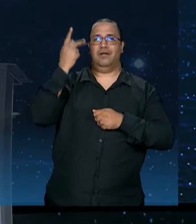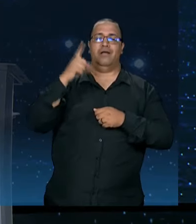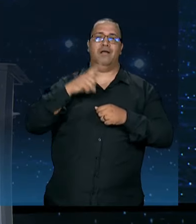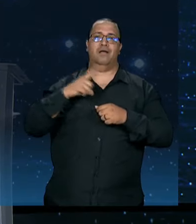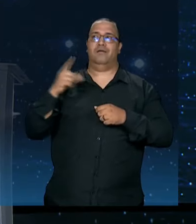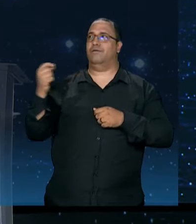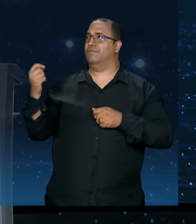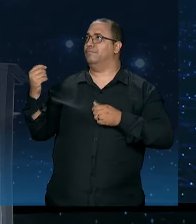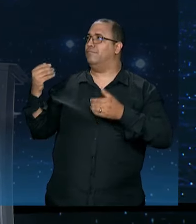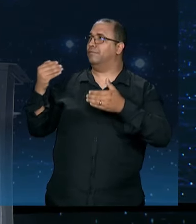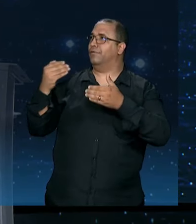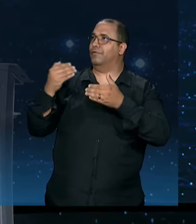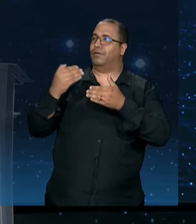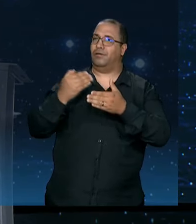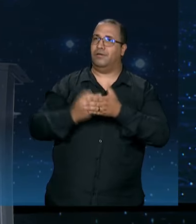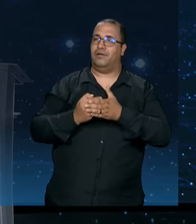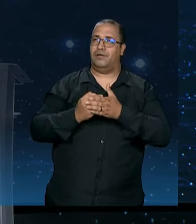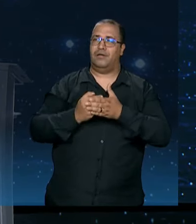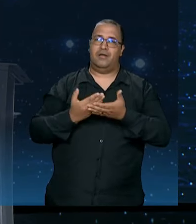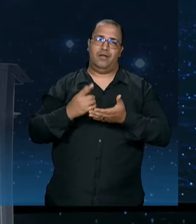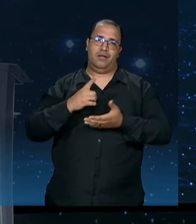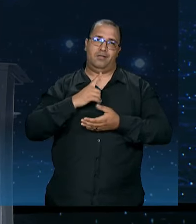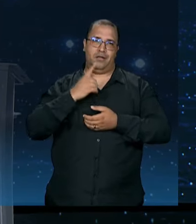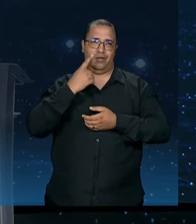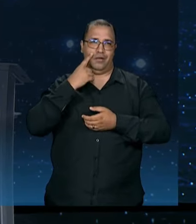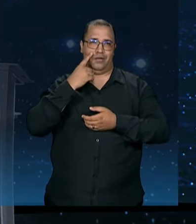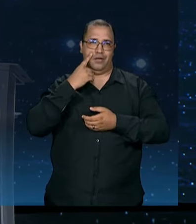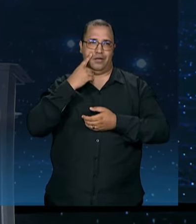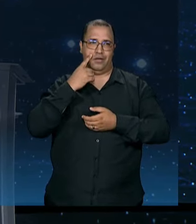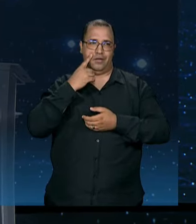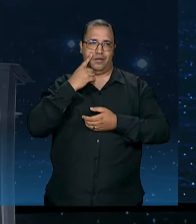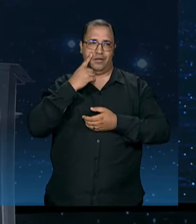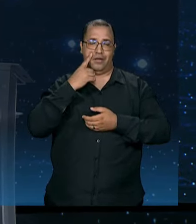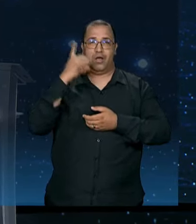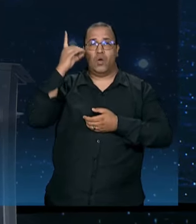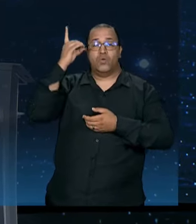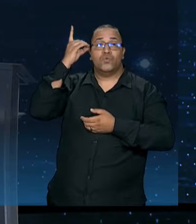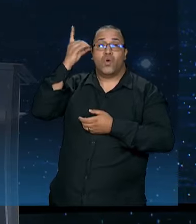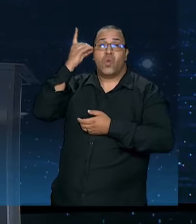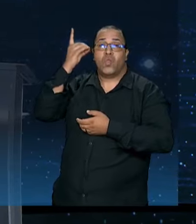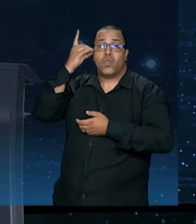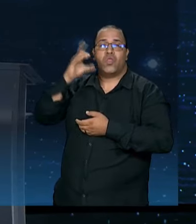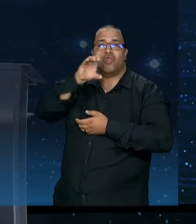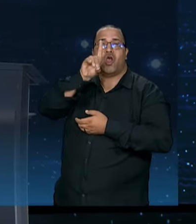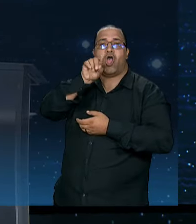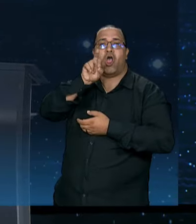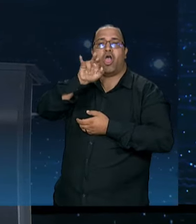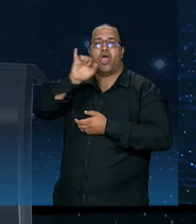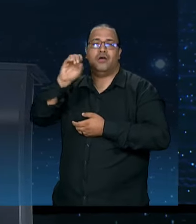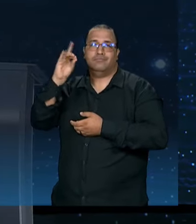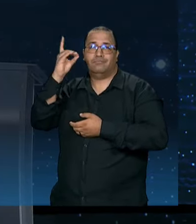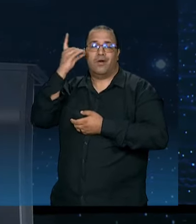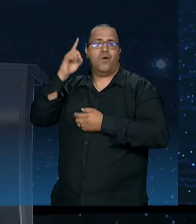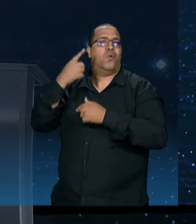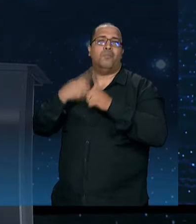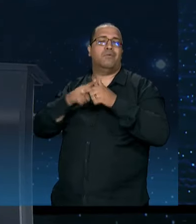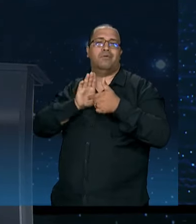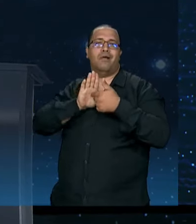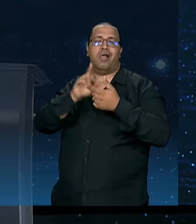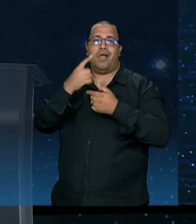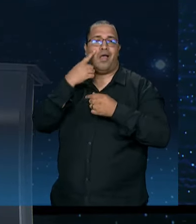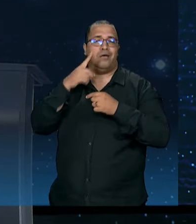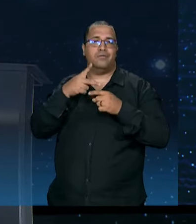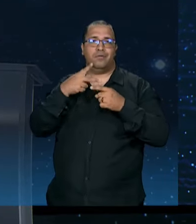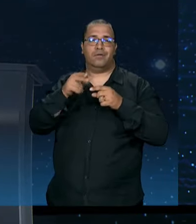prefeitura desde o Dória e que ele representa, eu não sei nem na verdade quem manda, porque parece que não é